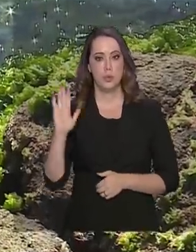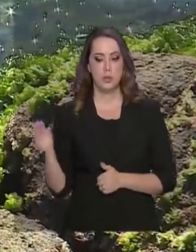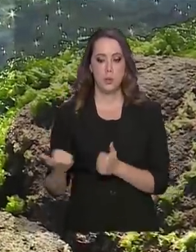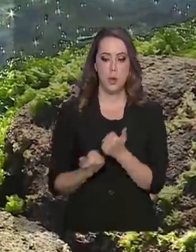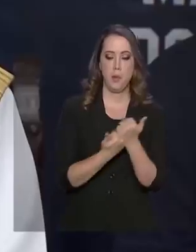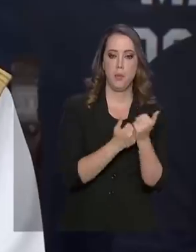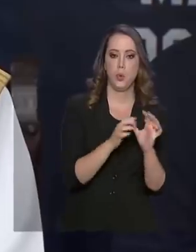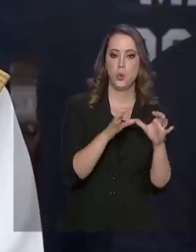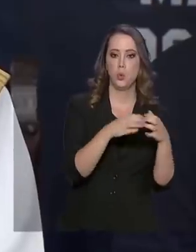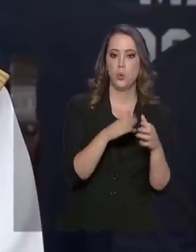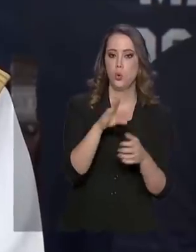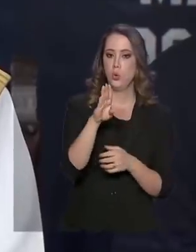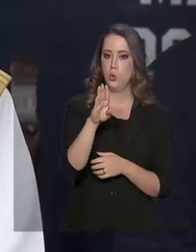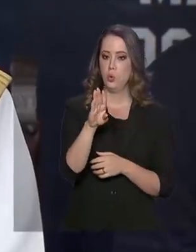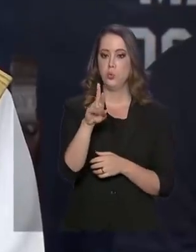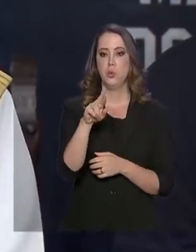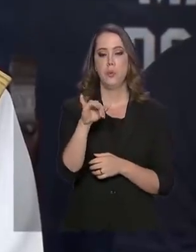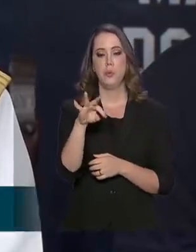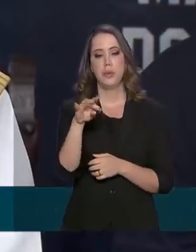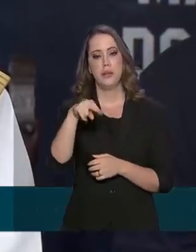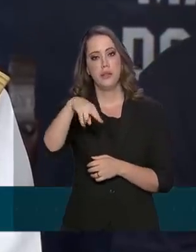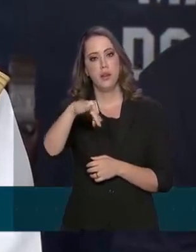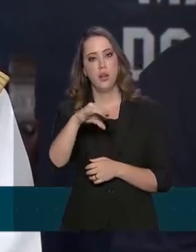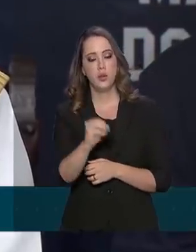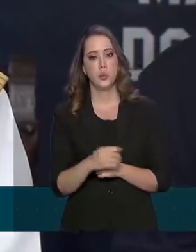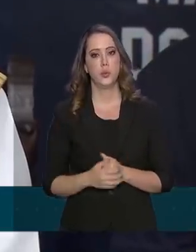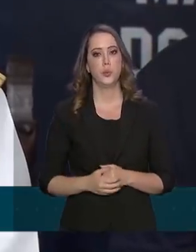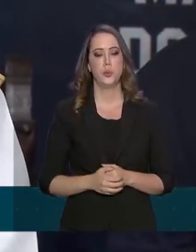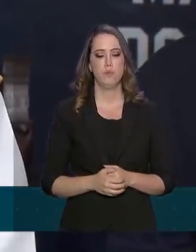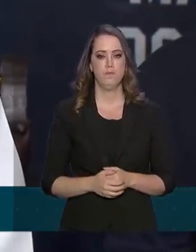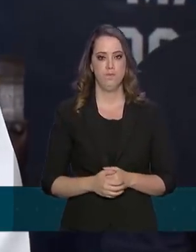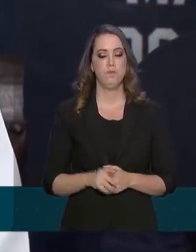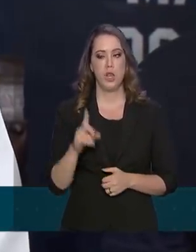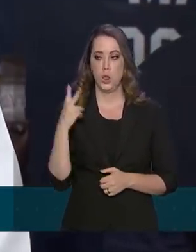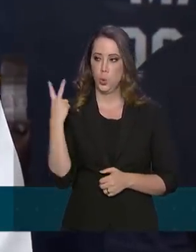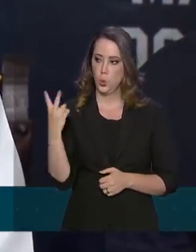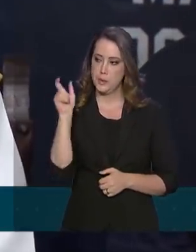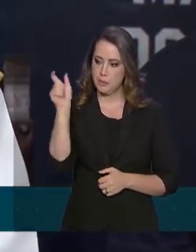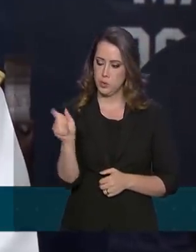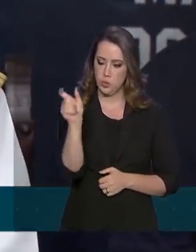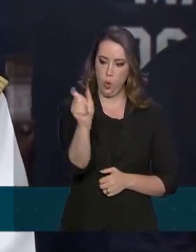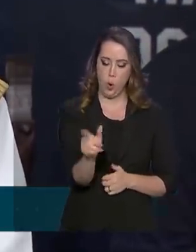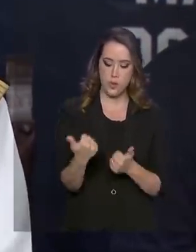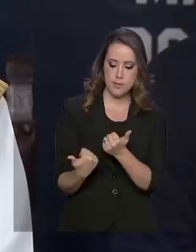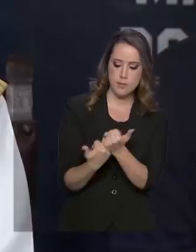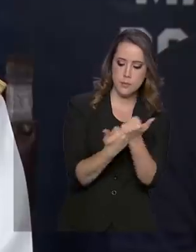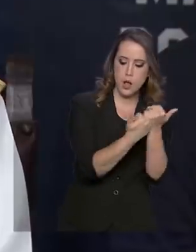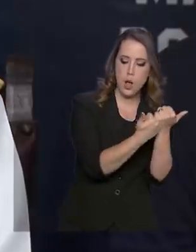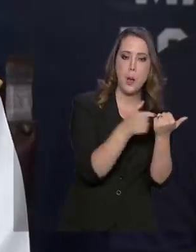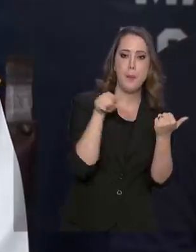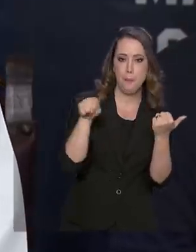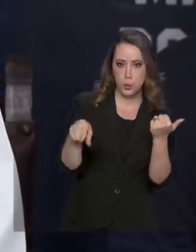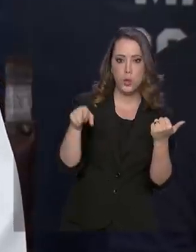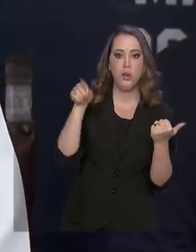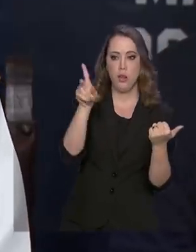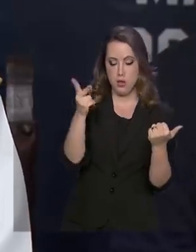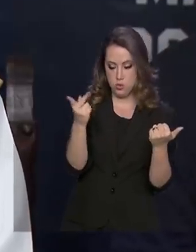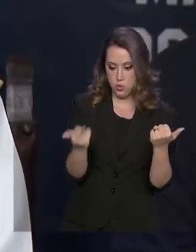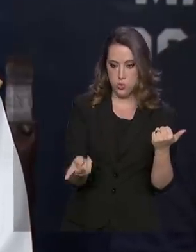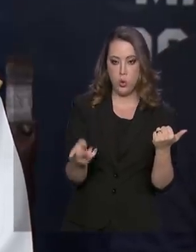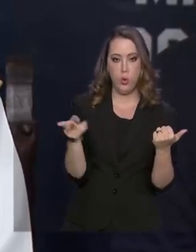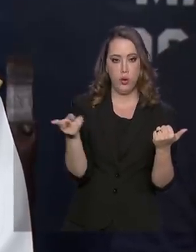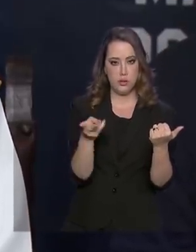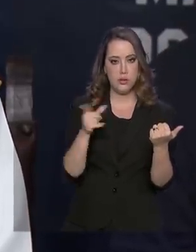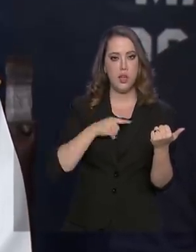britânica. Ela está aqui com dois assessores especializados em acidentes de óleo, com grande experiência real em